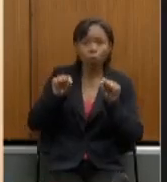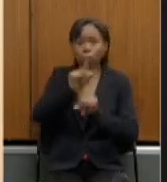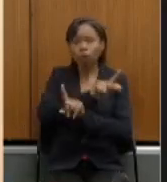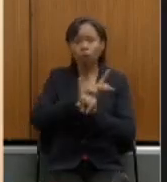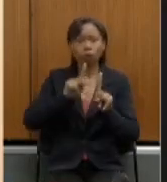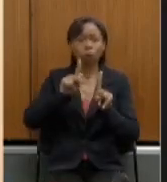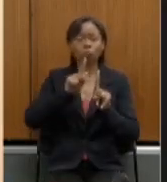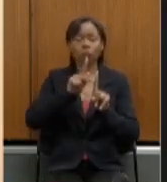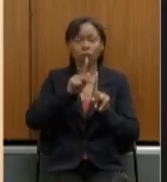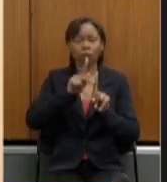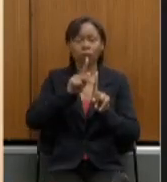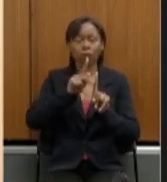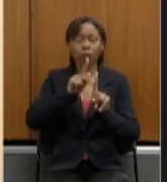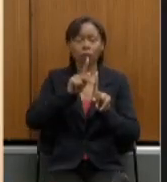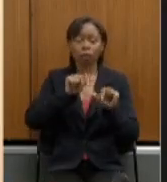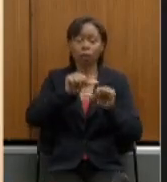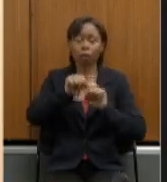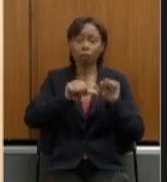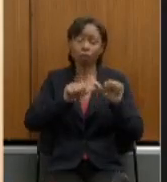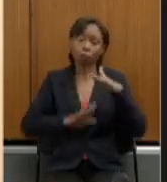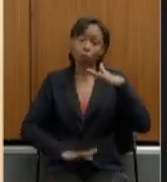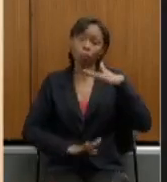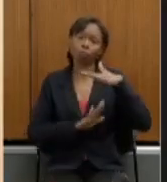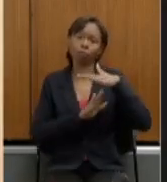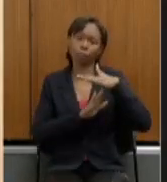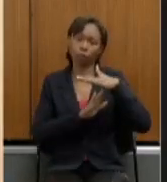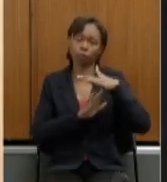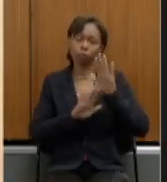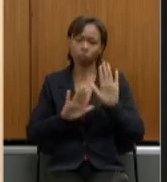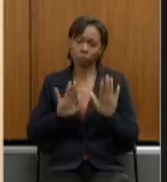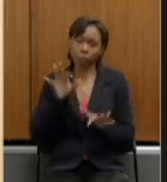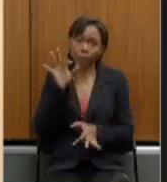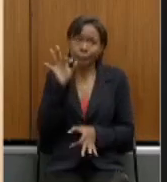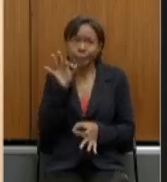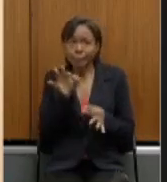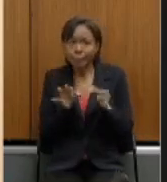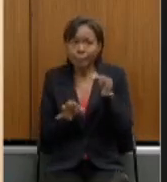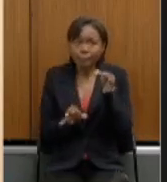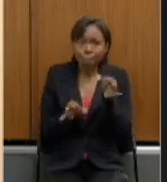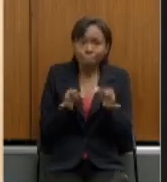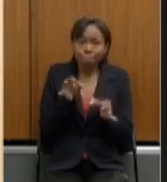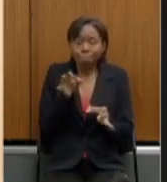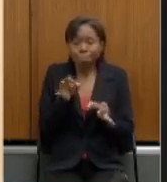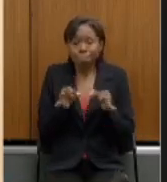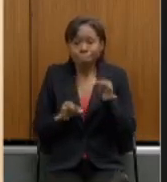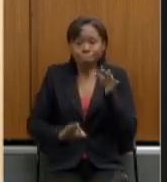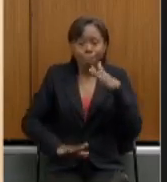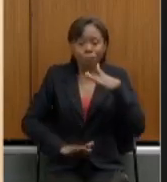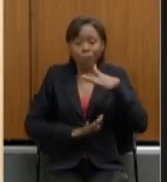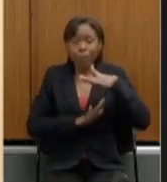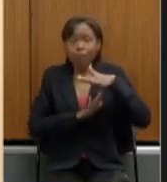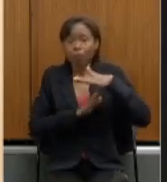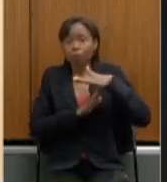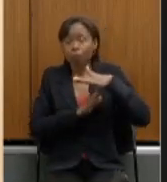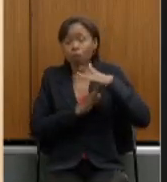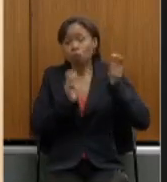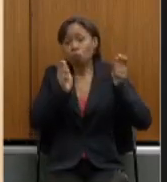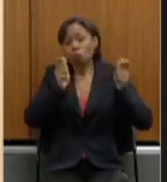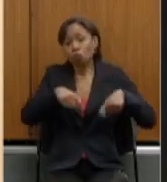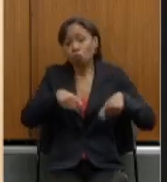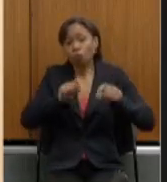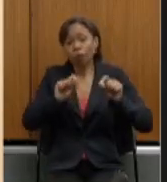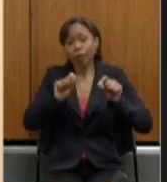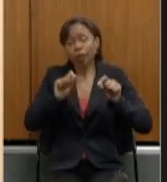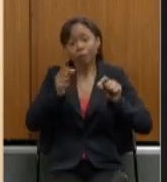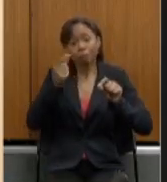ao limite do possível o limite do juridicamente possível considerando que o estado está